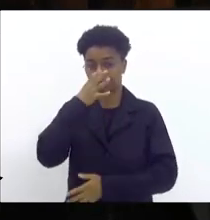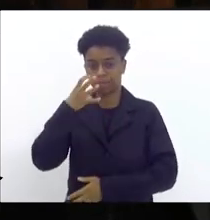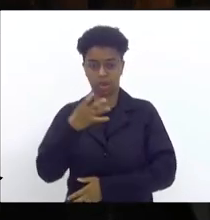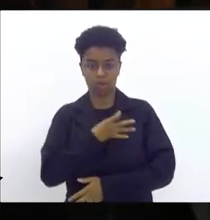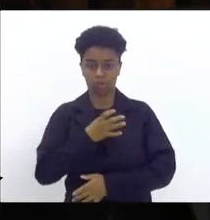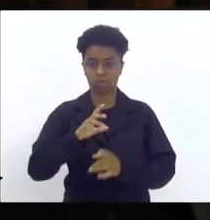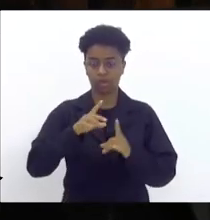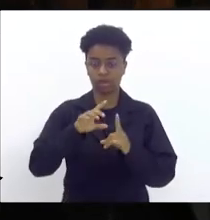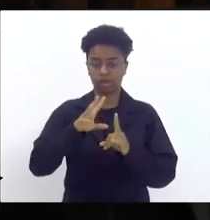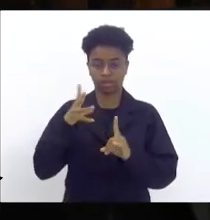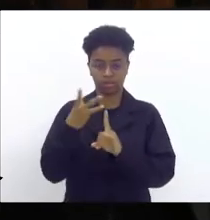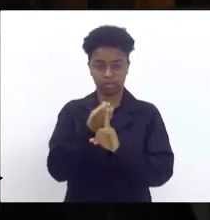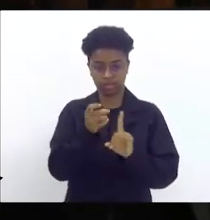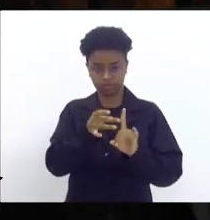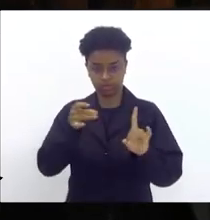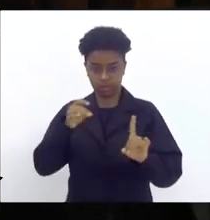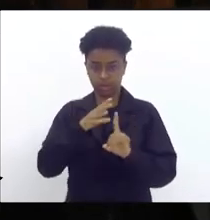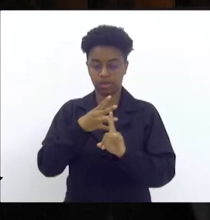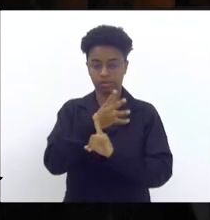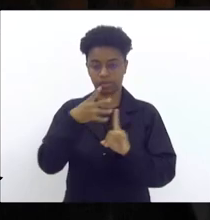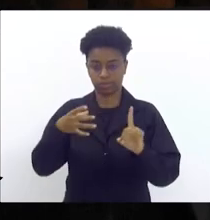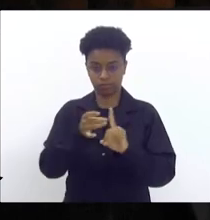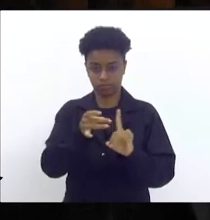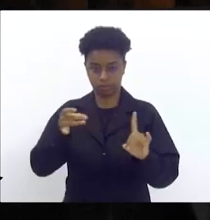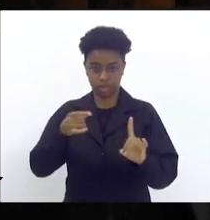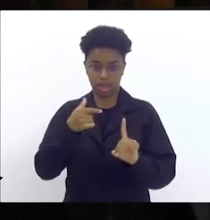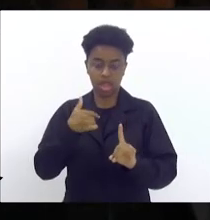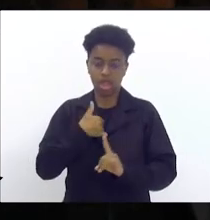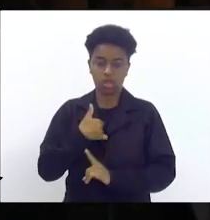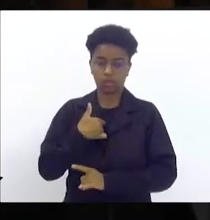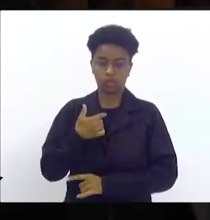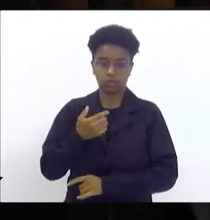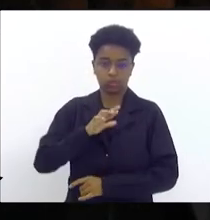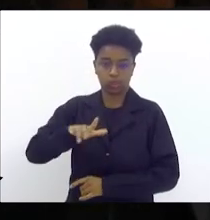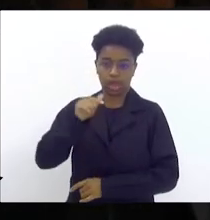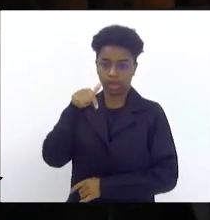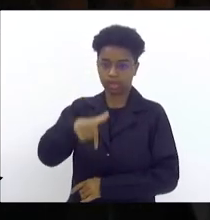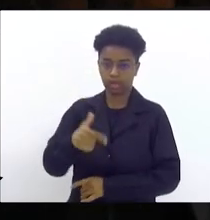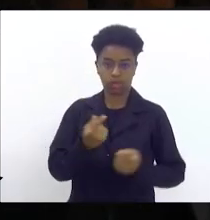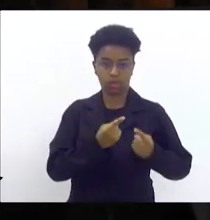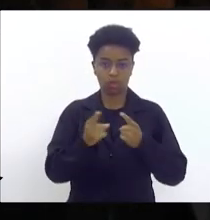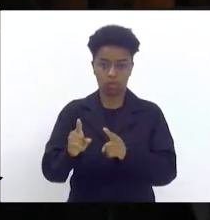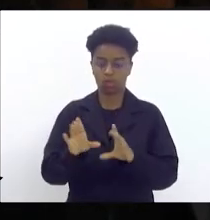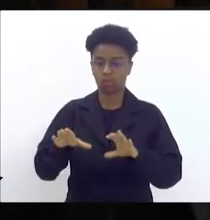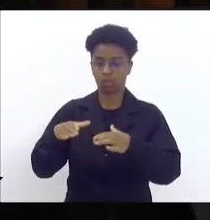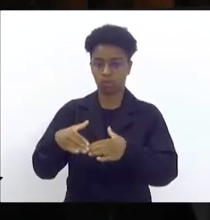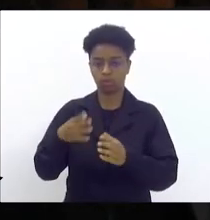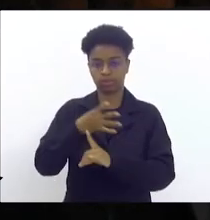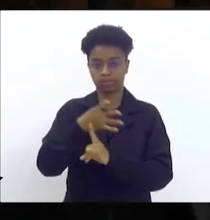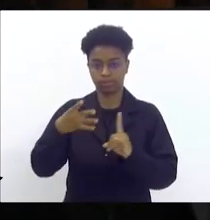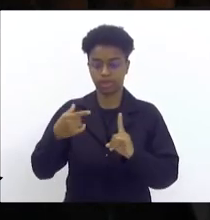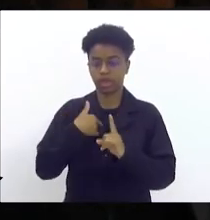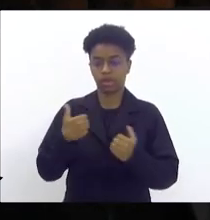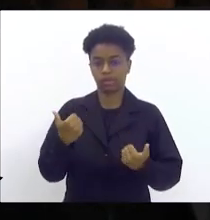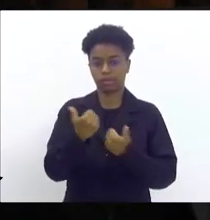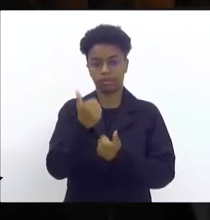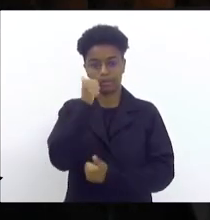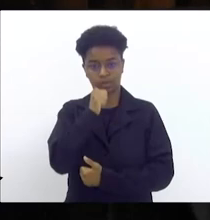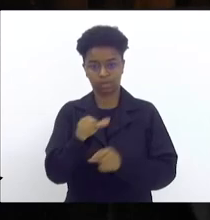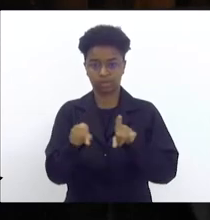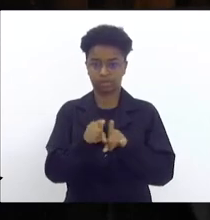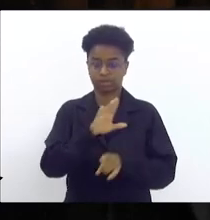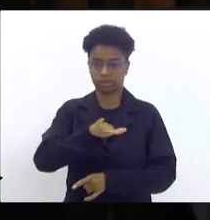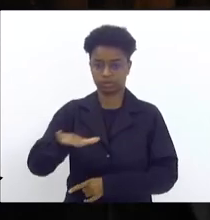homofobia, alguma fobia. Eu não estou aqui contra o público LGBT. Eu estou aqui a favor das mulheres e das crianças.